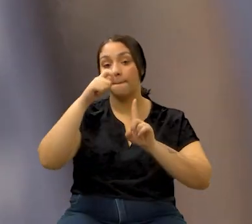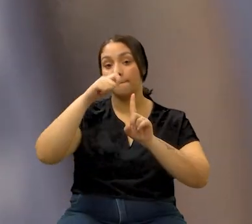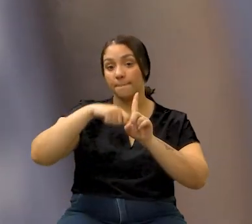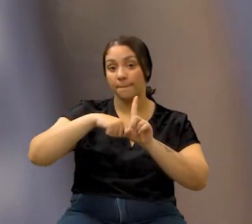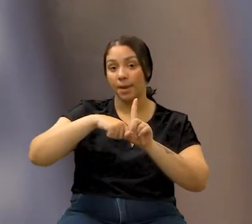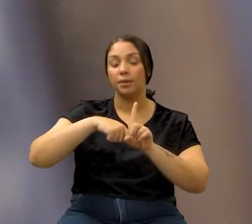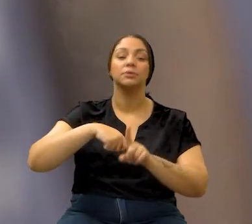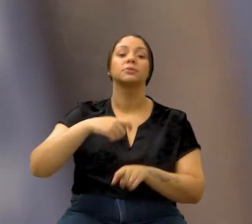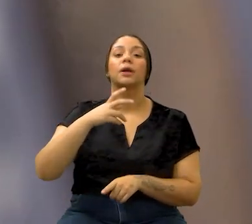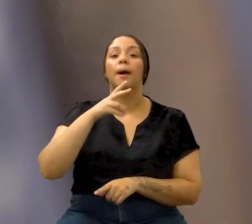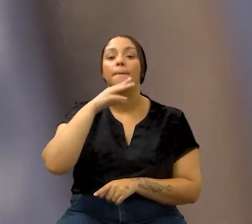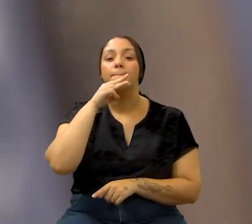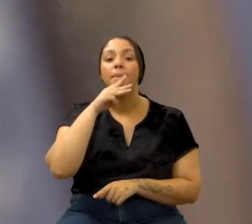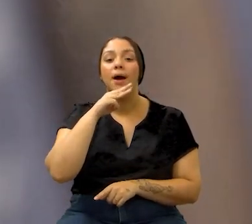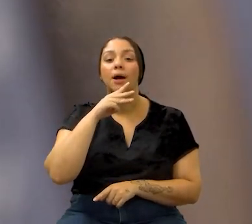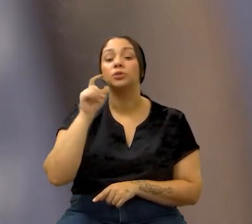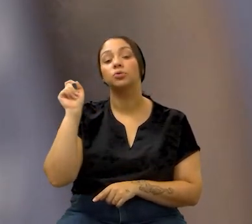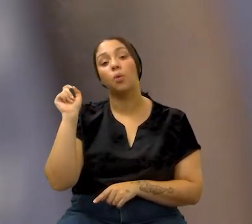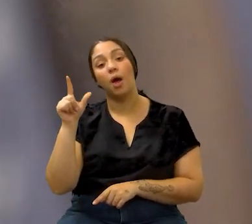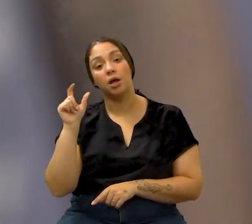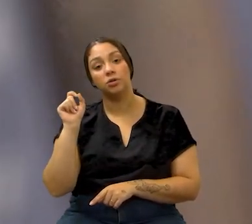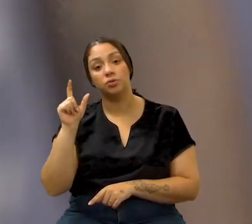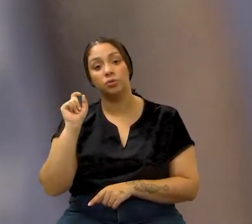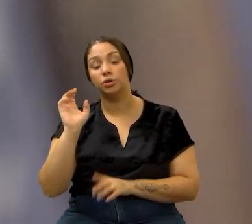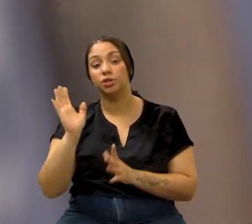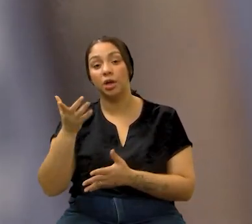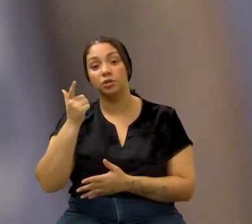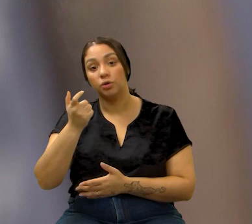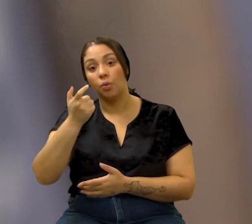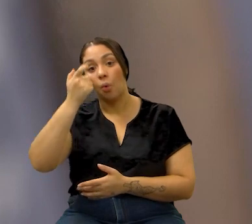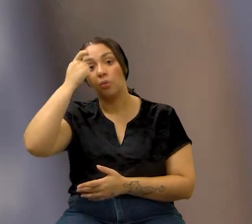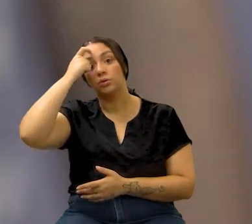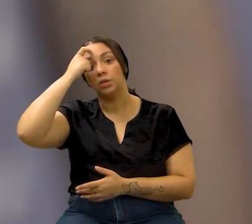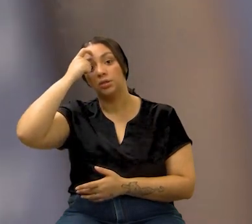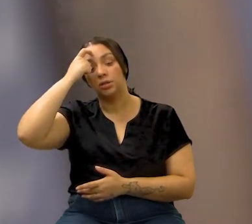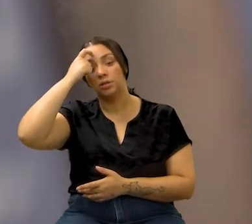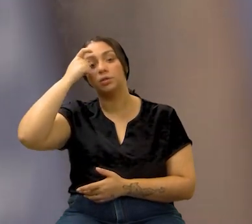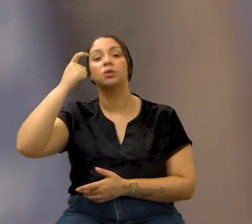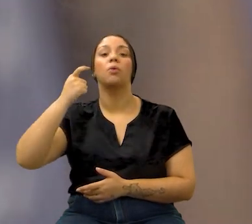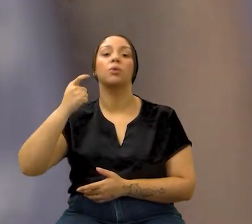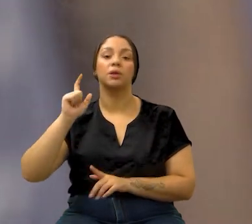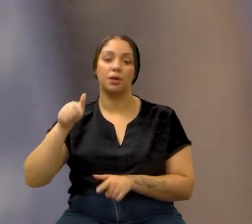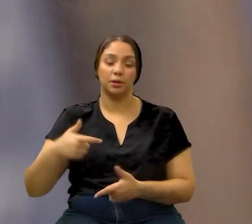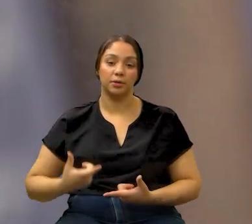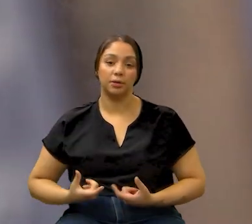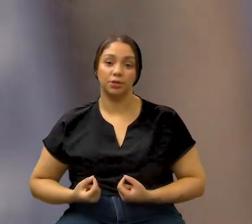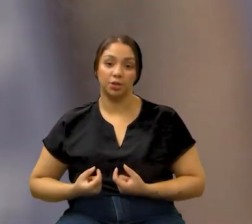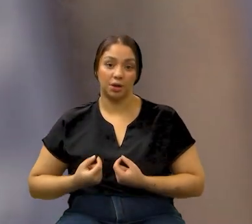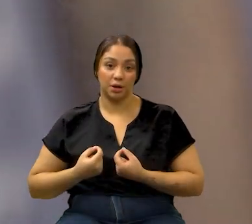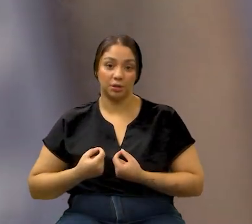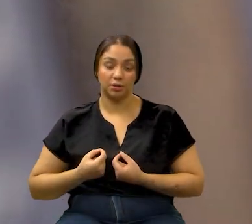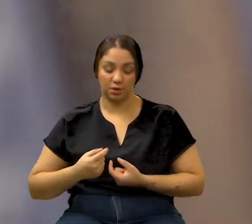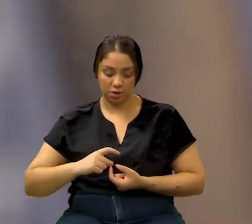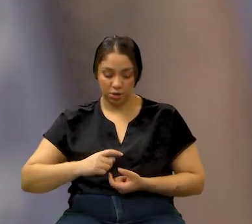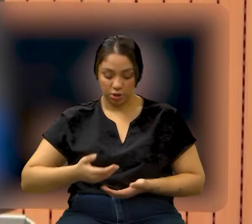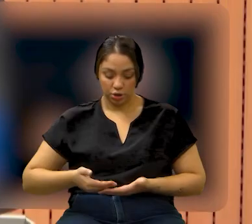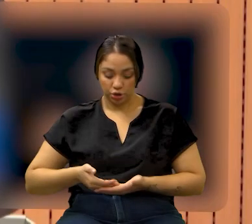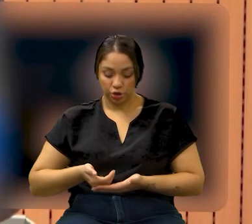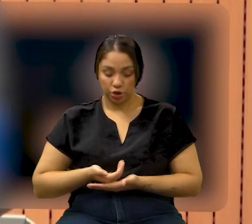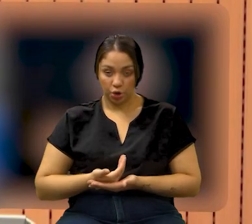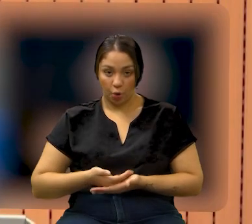mês Março Azul, dedicado à campanha de conscientização sobre o câncer de cólon e de reto.